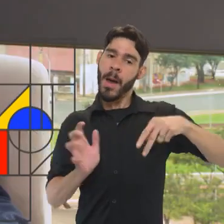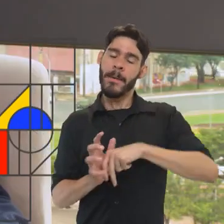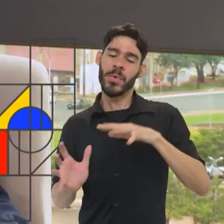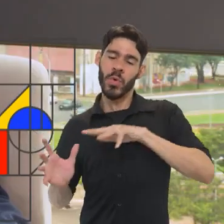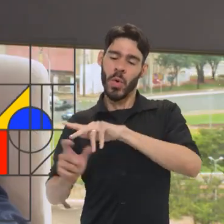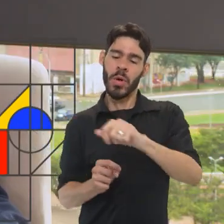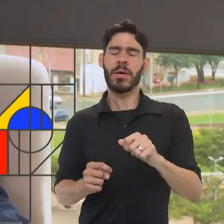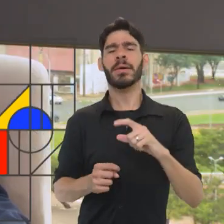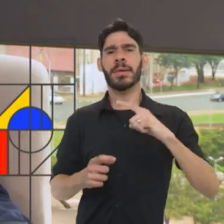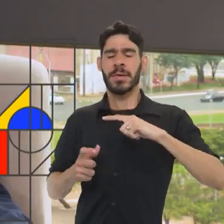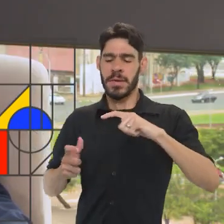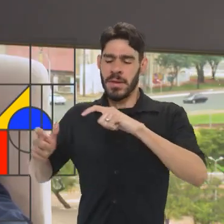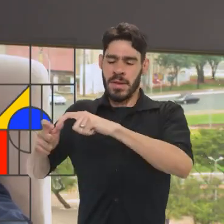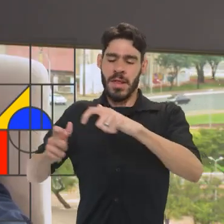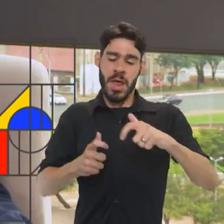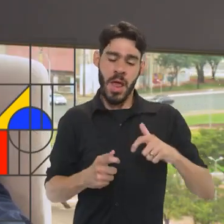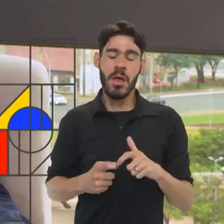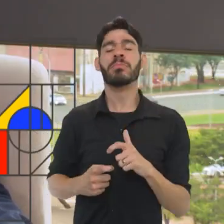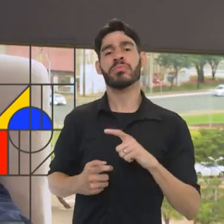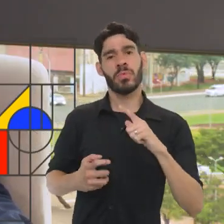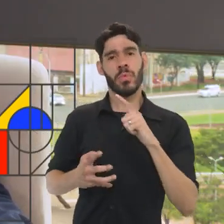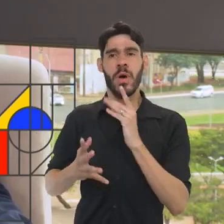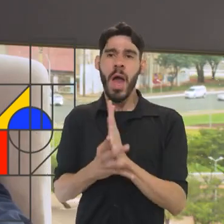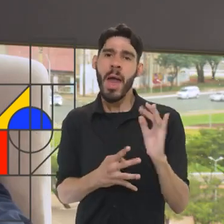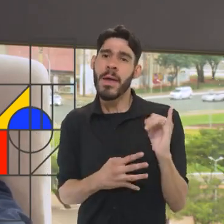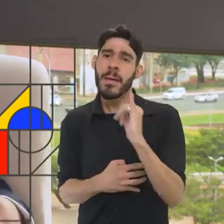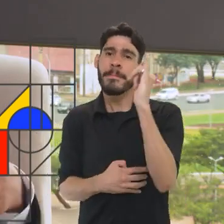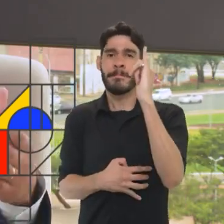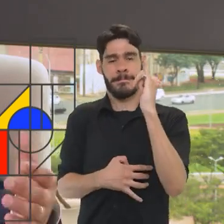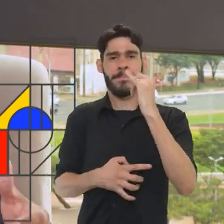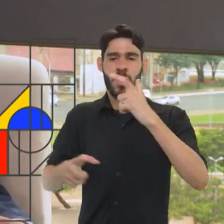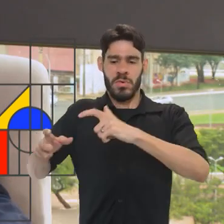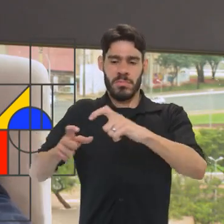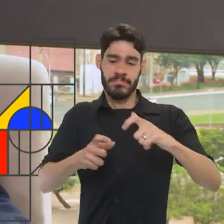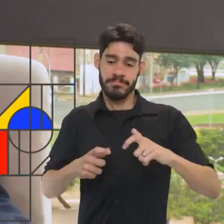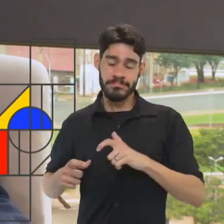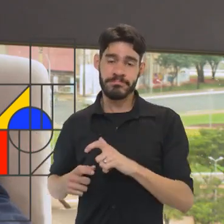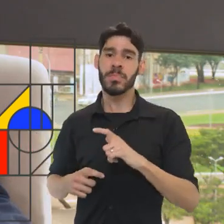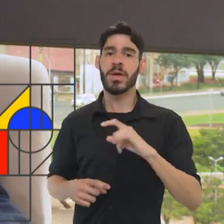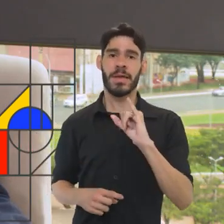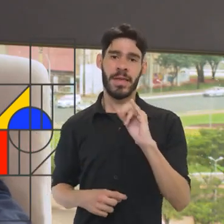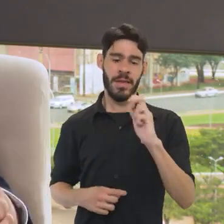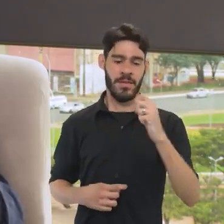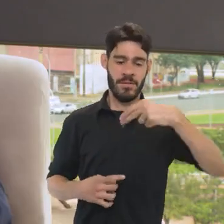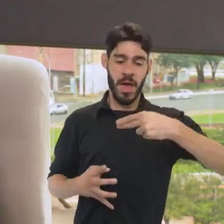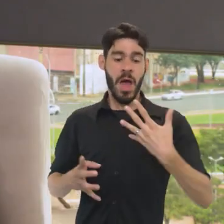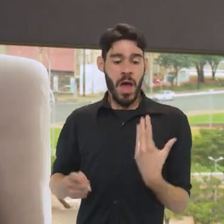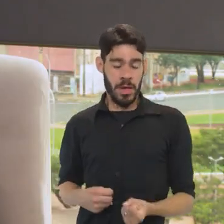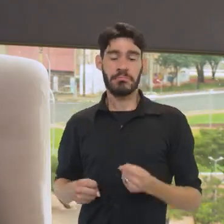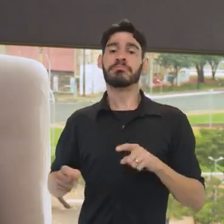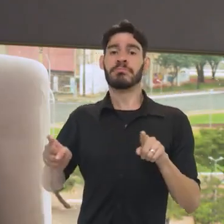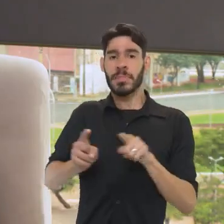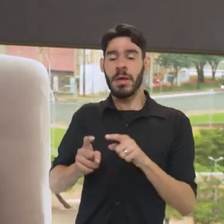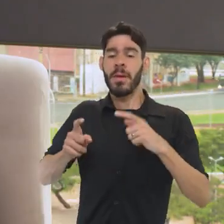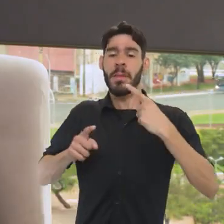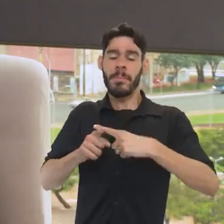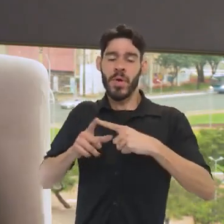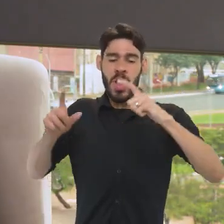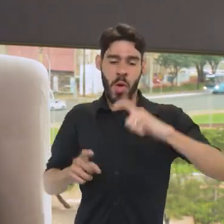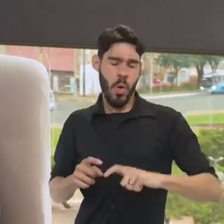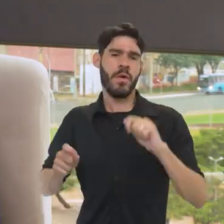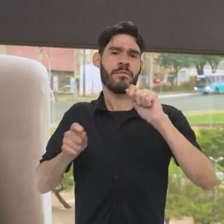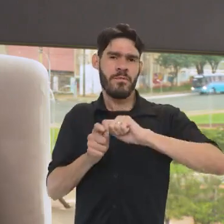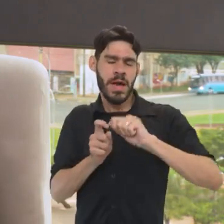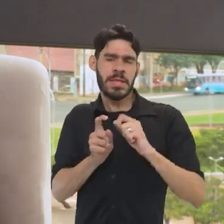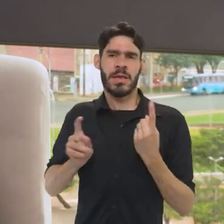humanidade. E temos lugares também, que são lugares importantes, que o IFAM também reconheceu, porque ali, nesses lugares,